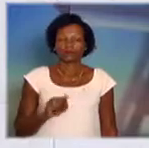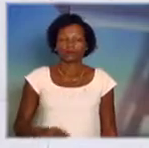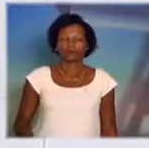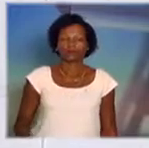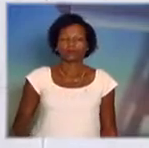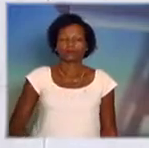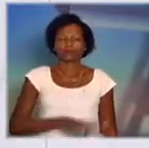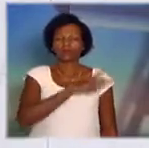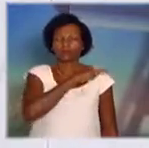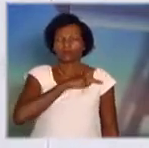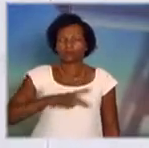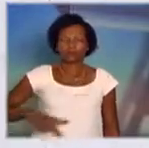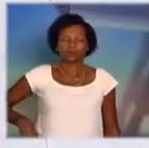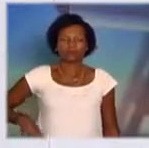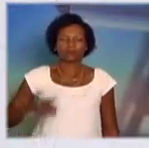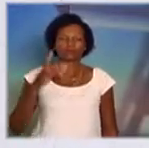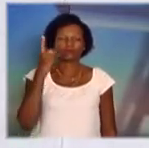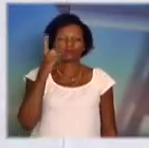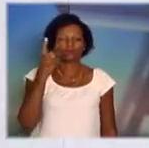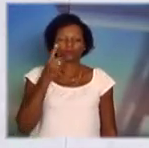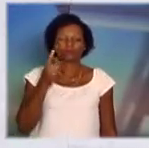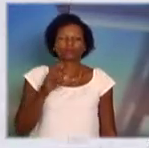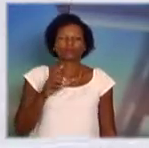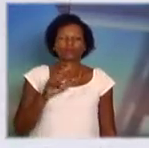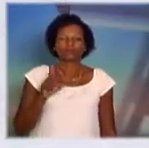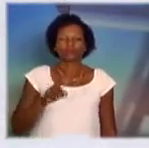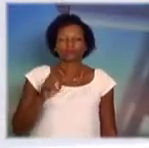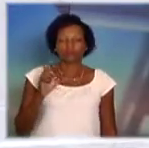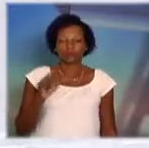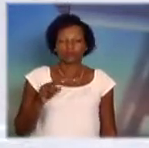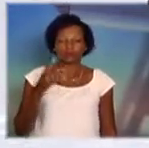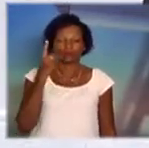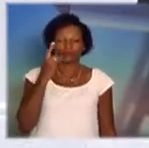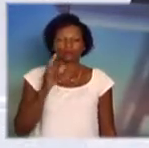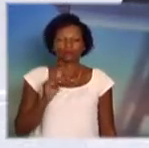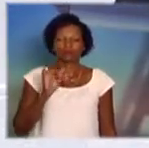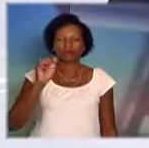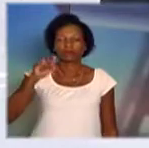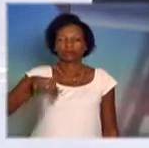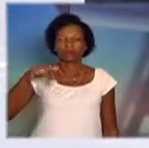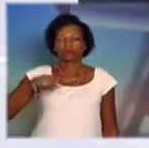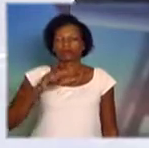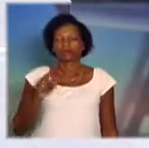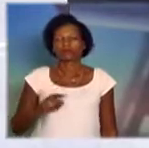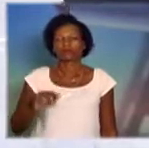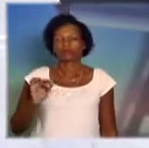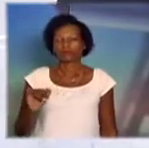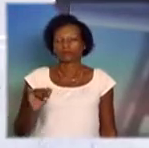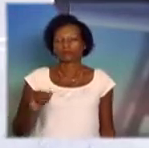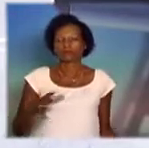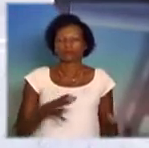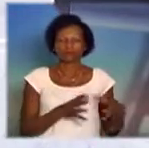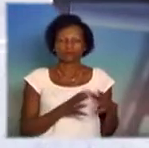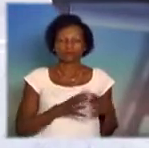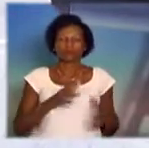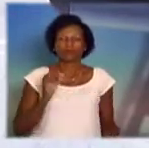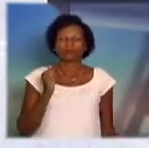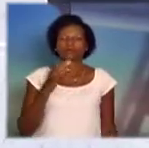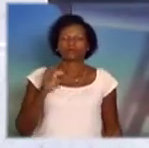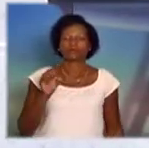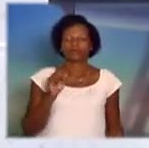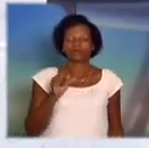Senhor presidente, deputado José Américo, deputado Gianazzi, senhores assessores e funcionários que se encontram aqui nessa tarde de sexta-feira